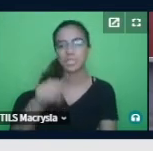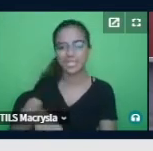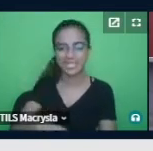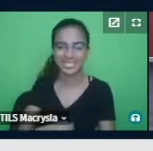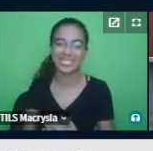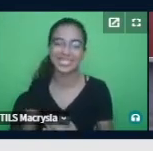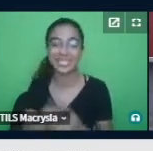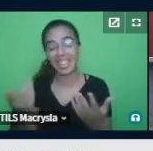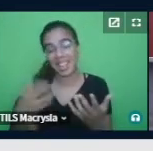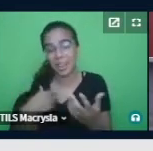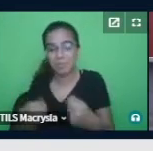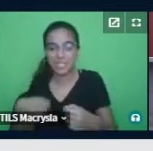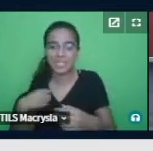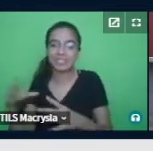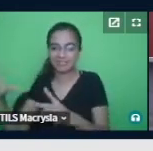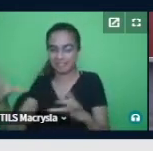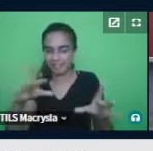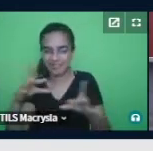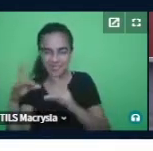teria dado certo, né.